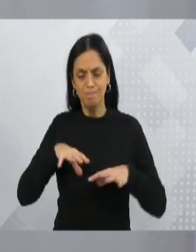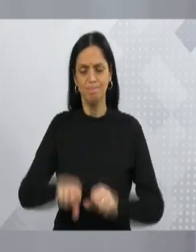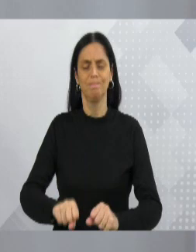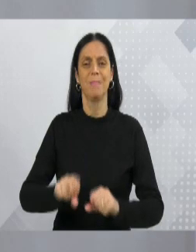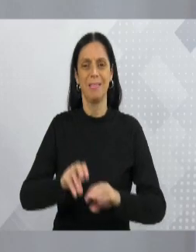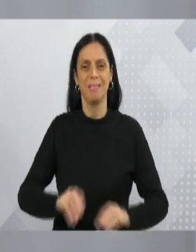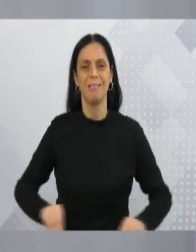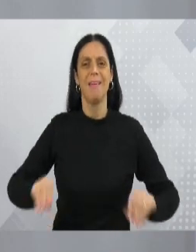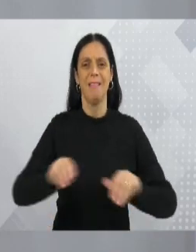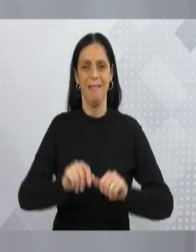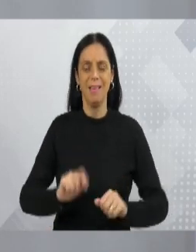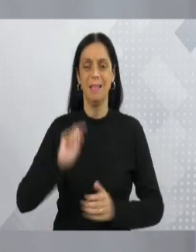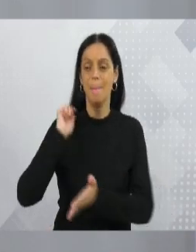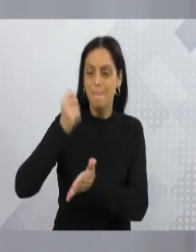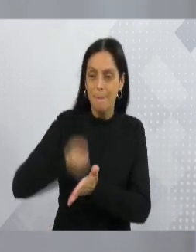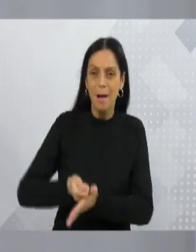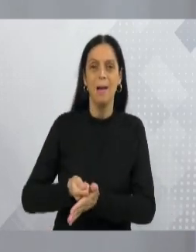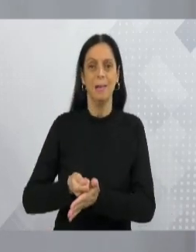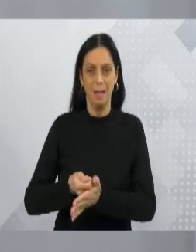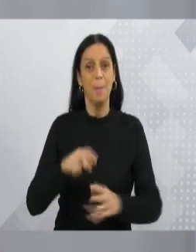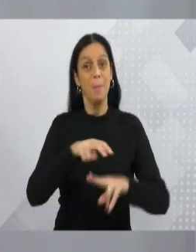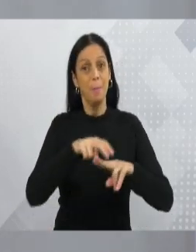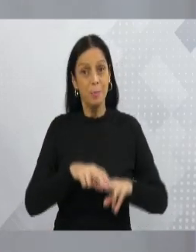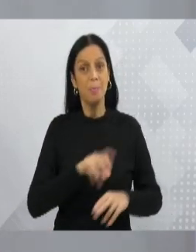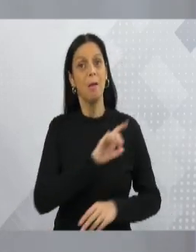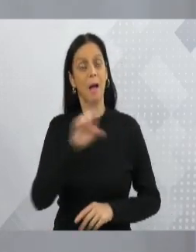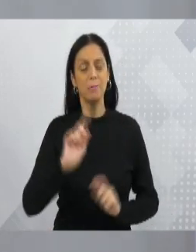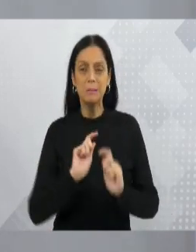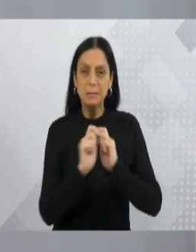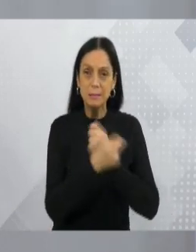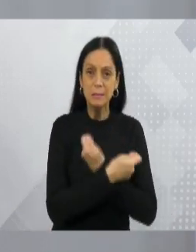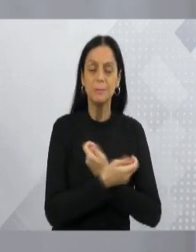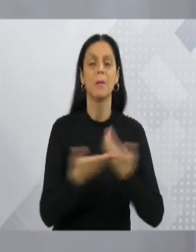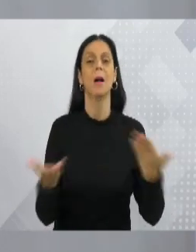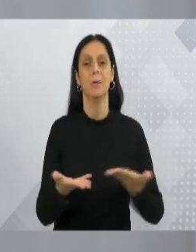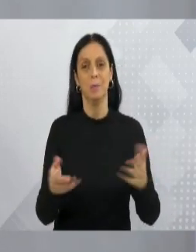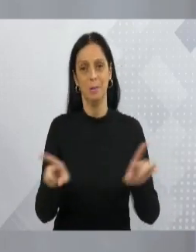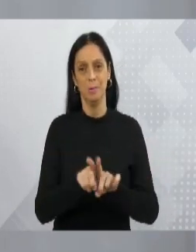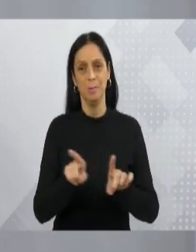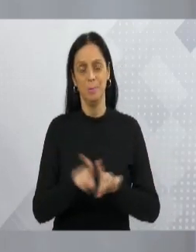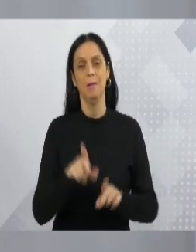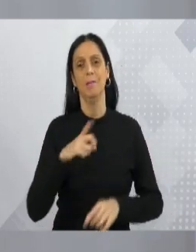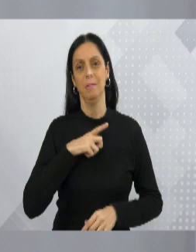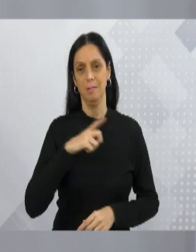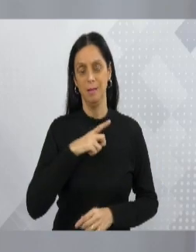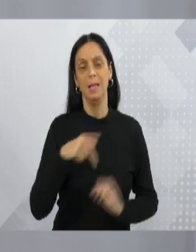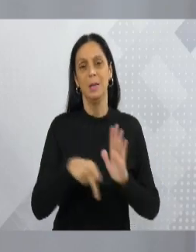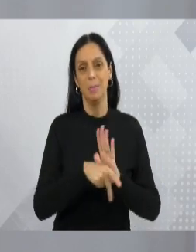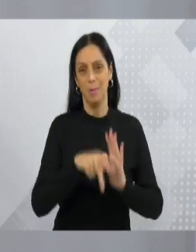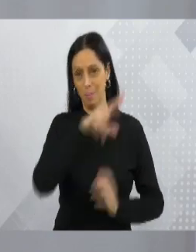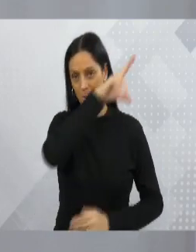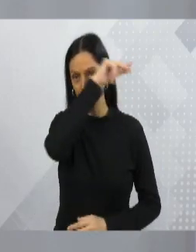eles queriam realmente manter. Então, fizeram as adequações necessárias e estão agora sendo acompanhados pelo poder público. Obrigada, presidente. Seria isso.